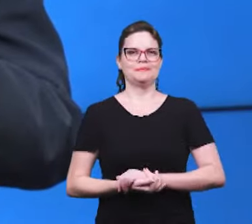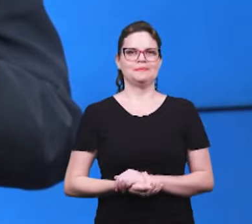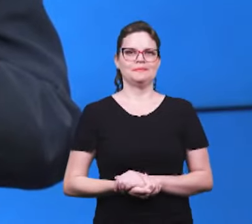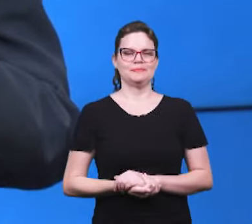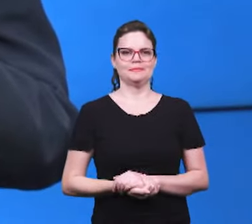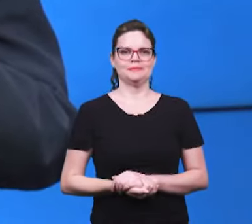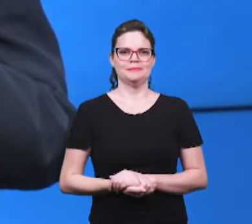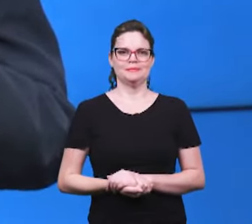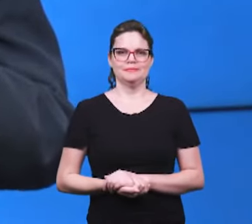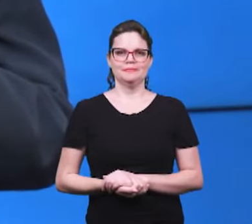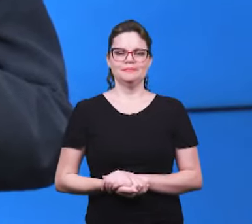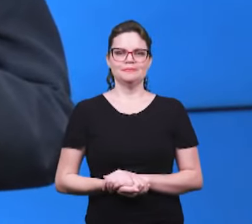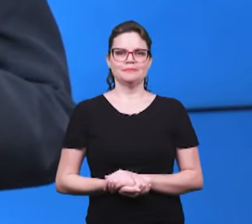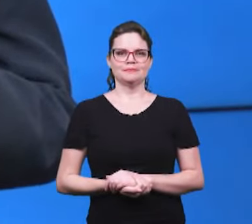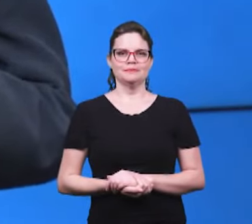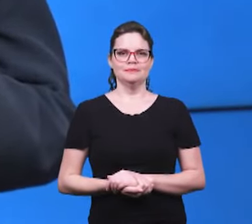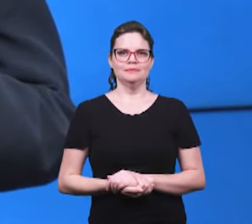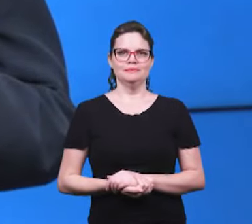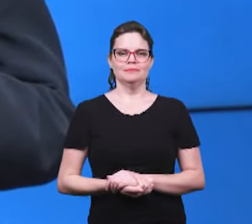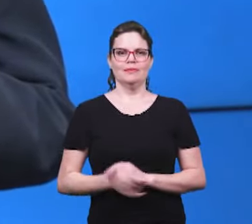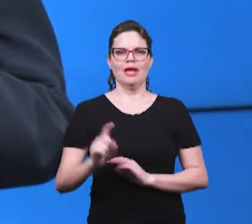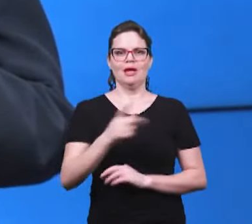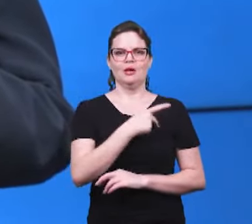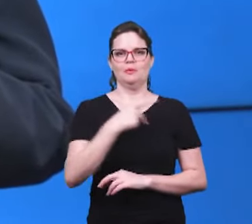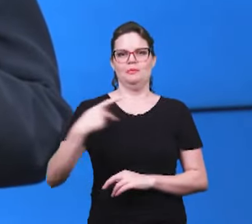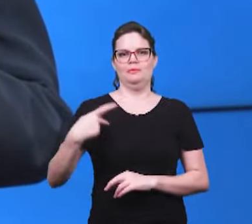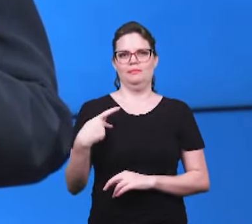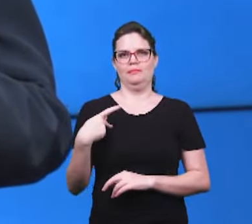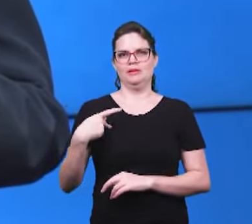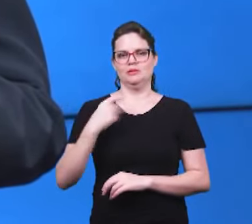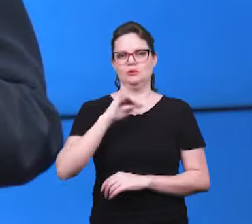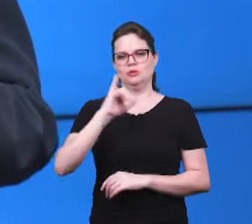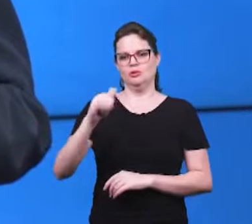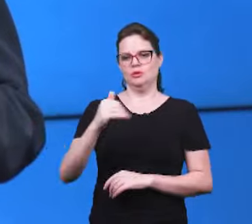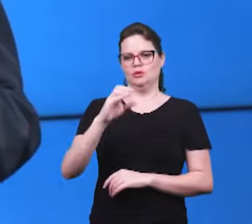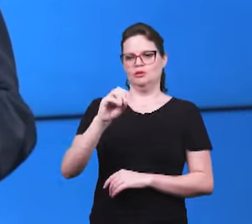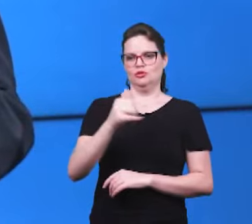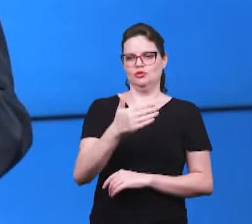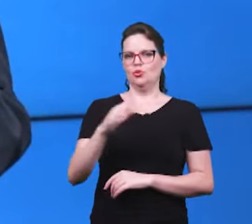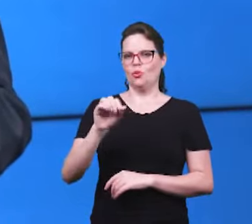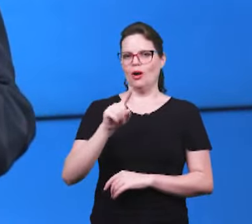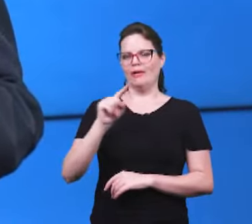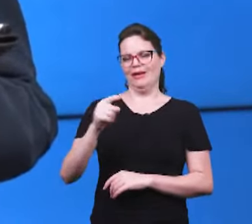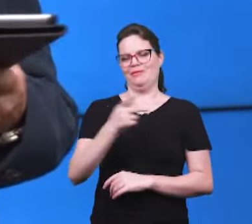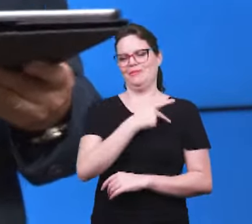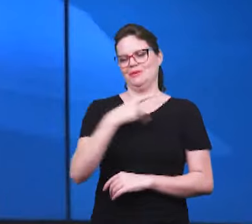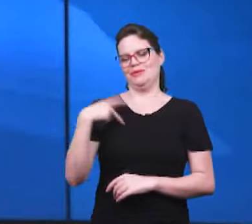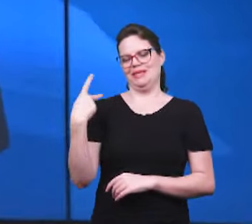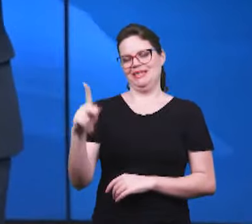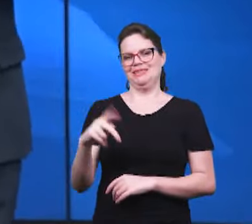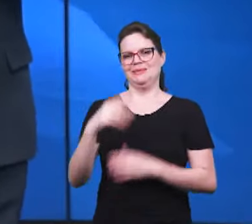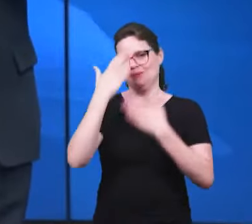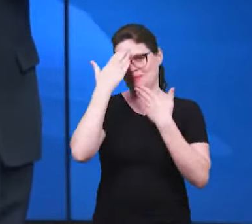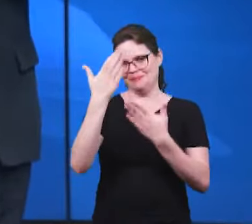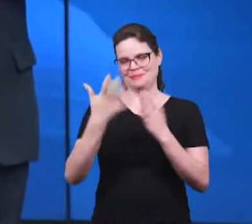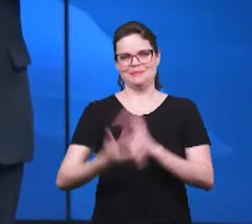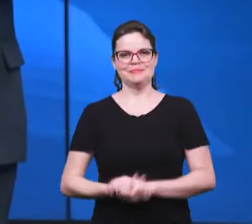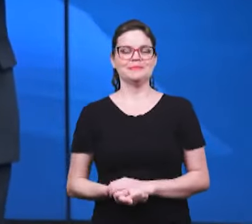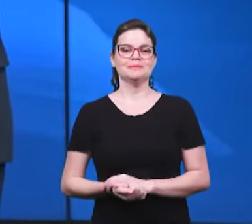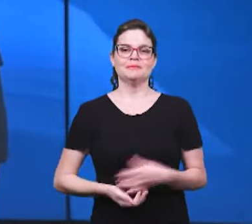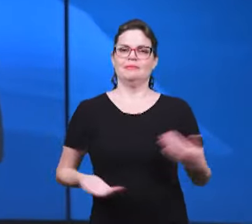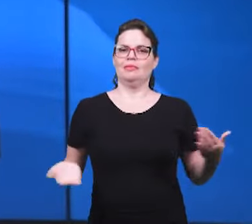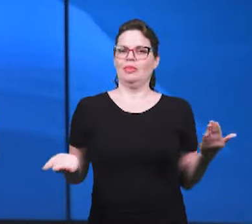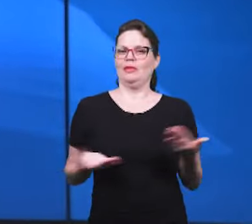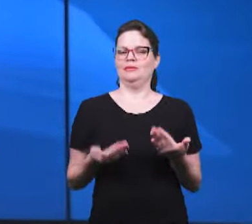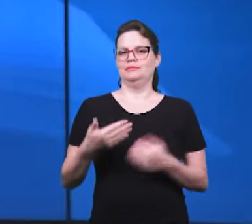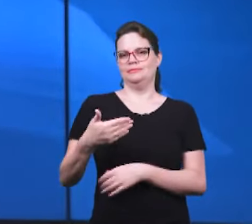responsabilidade ali do pastor Mano ou João Santos amém obrigado a vocês muito bem agora a nossa